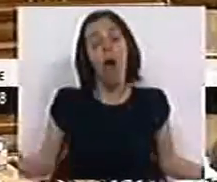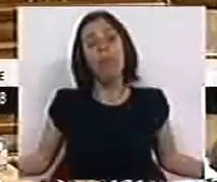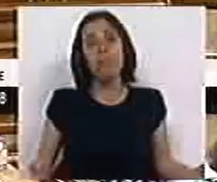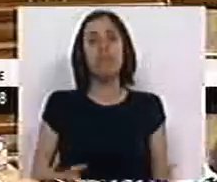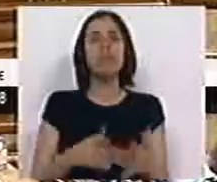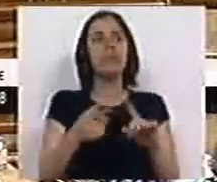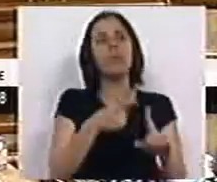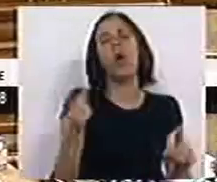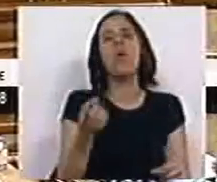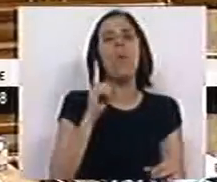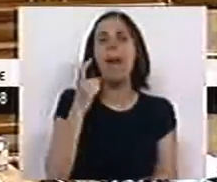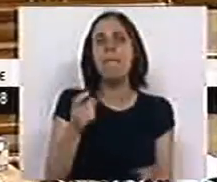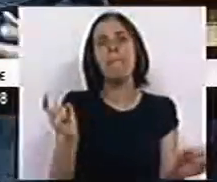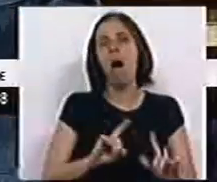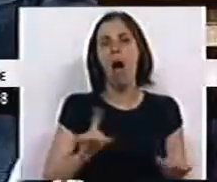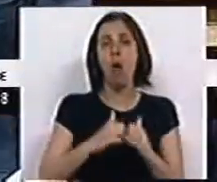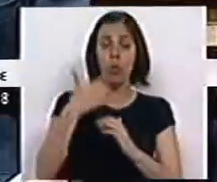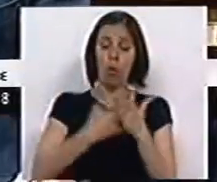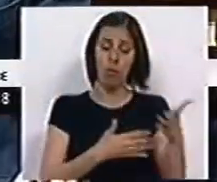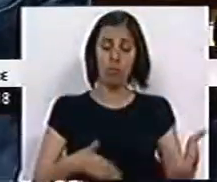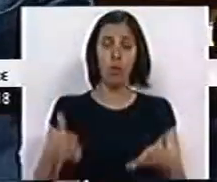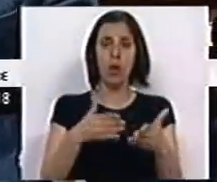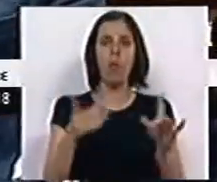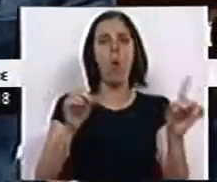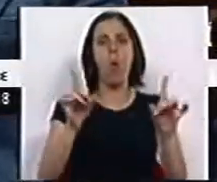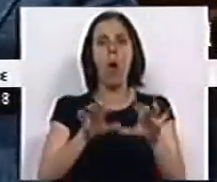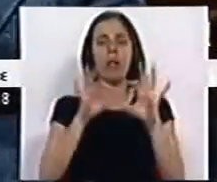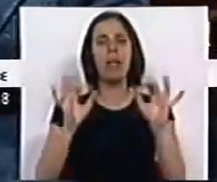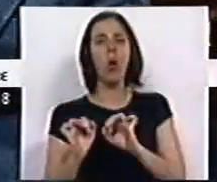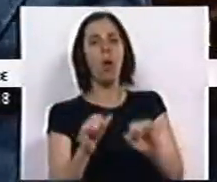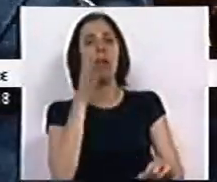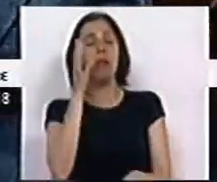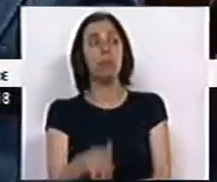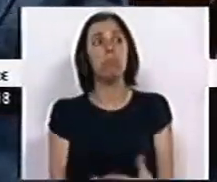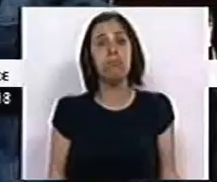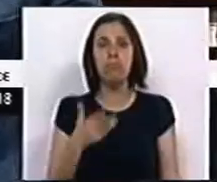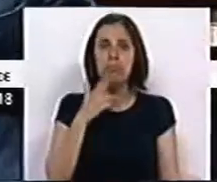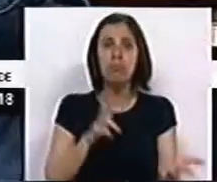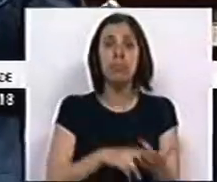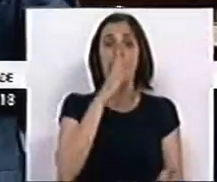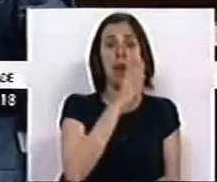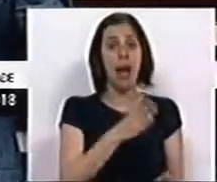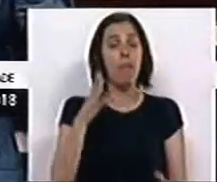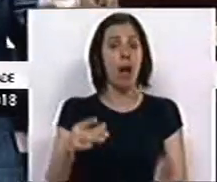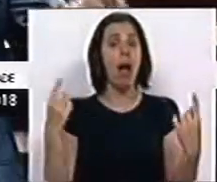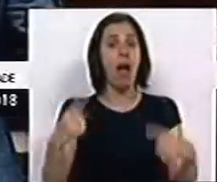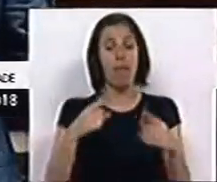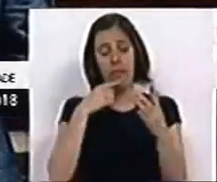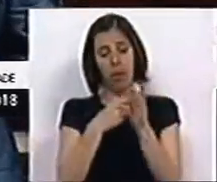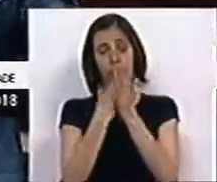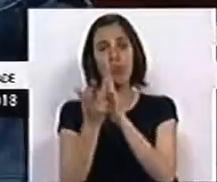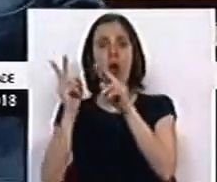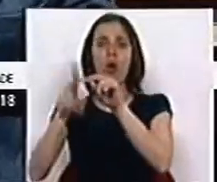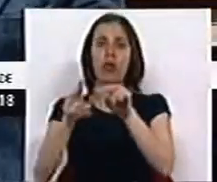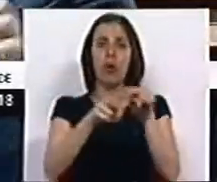afinal, não é tão mau o documento de estratégia orçamental como a oposição diz. Bem, quando na prática existia um conjunto